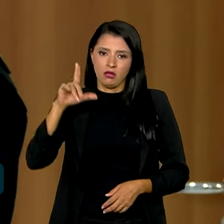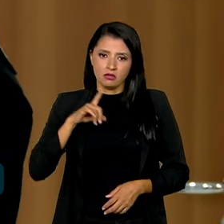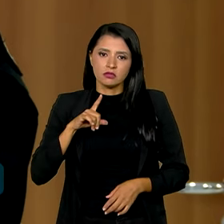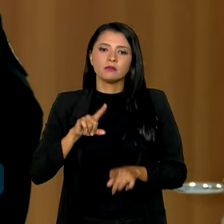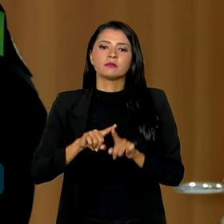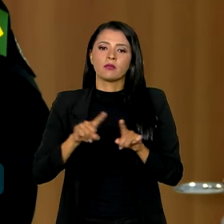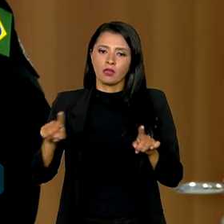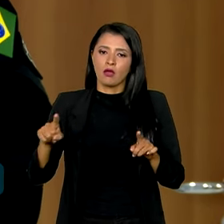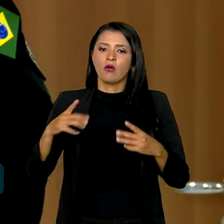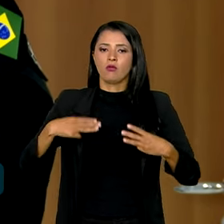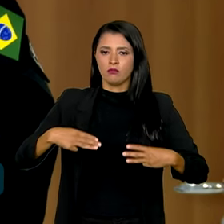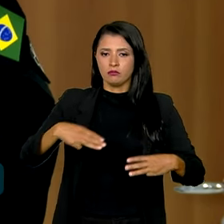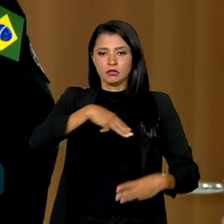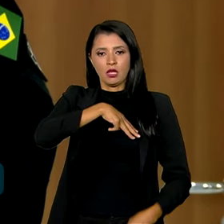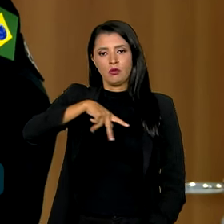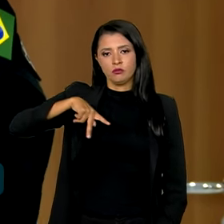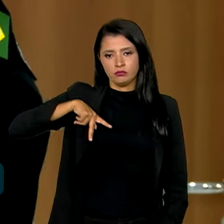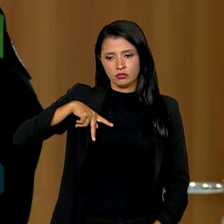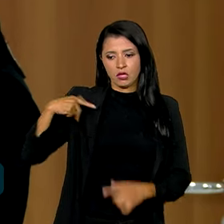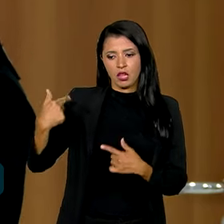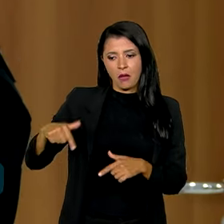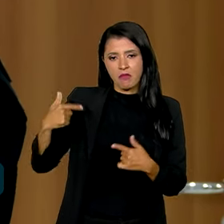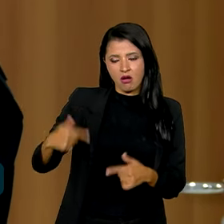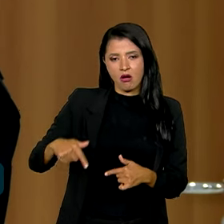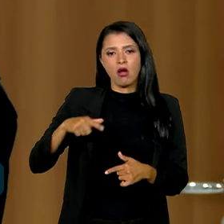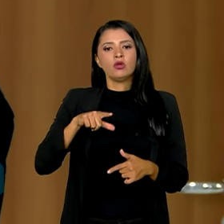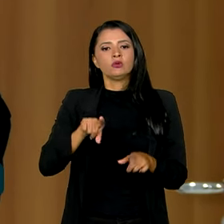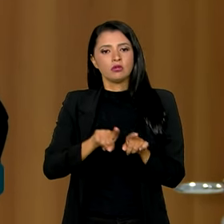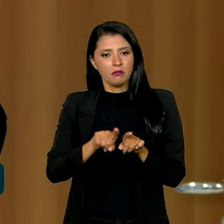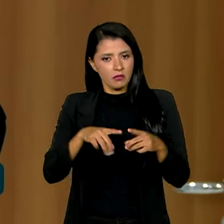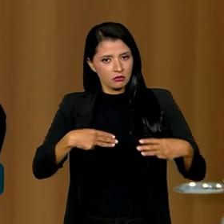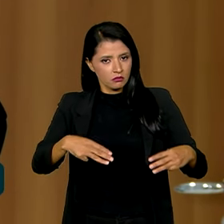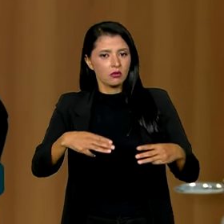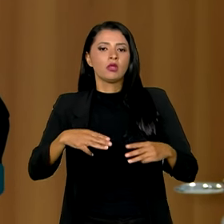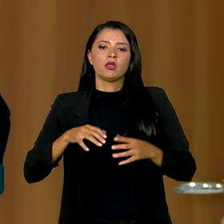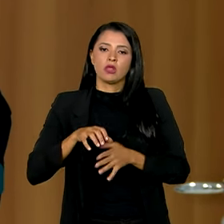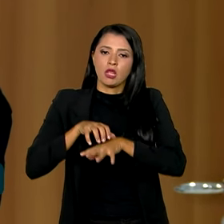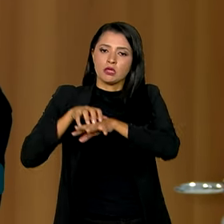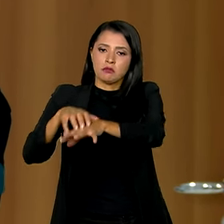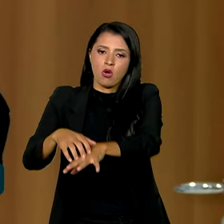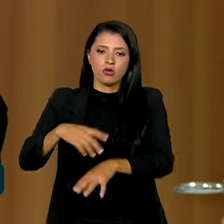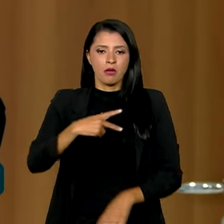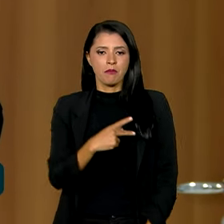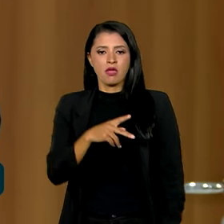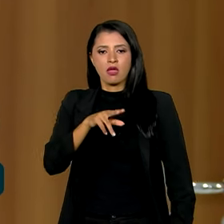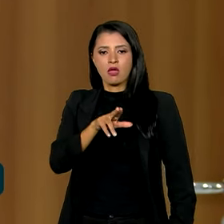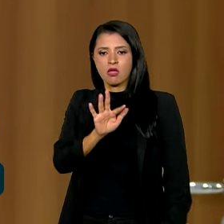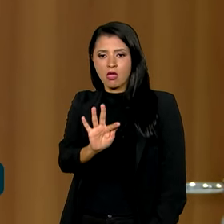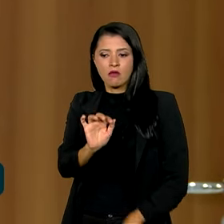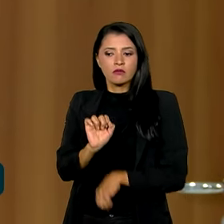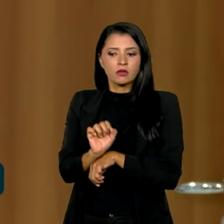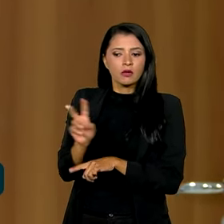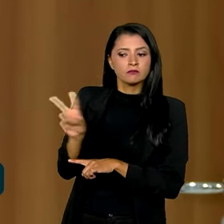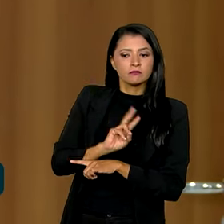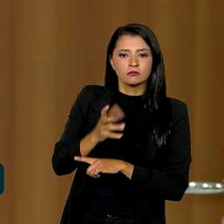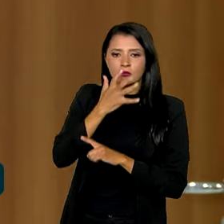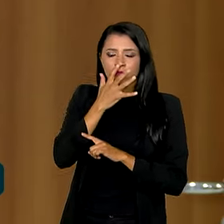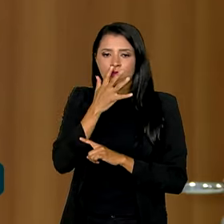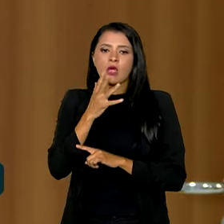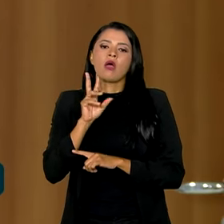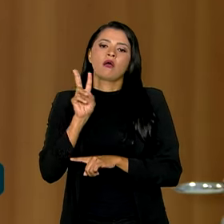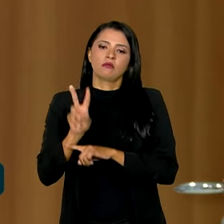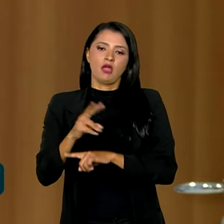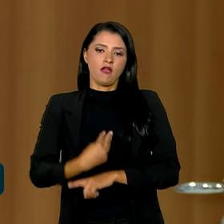Ministério Público do Trabalho, o Ministério do Transporte e a PRF estão cuidando de salvaguardar a vida